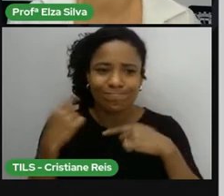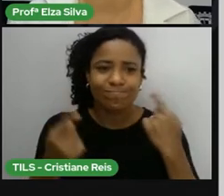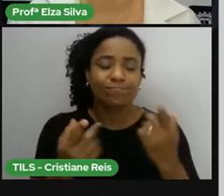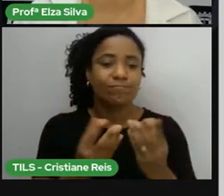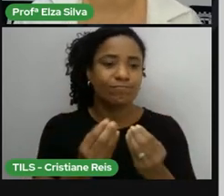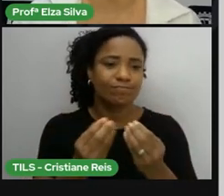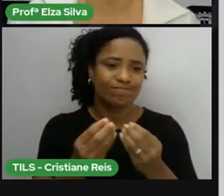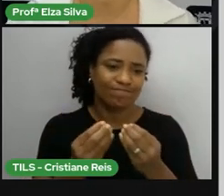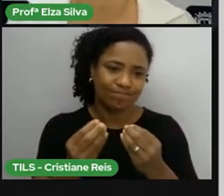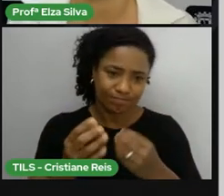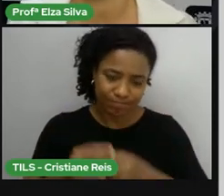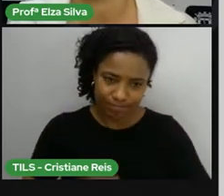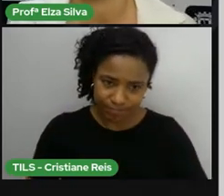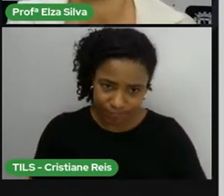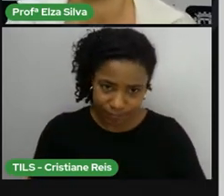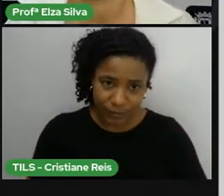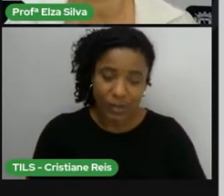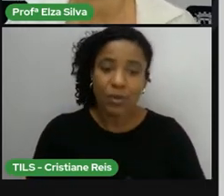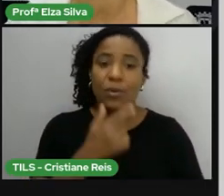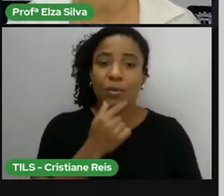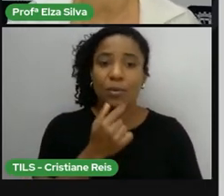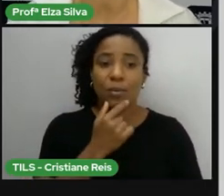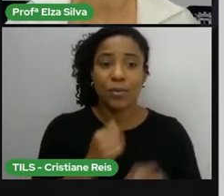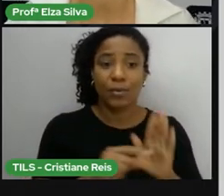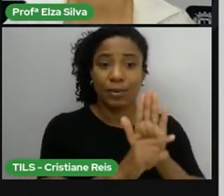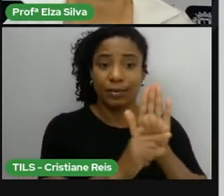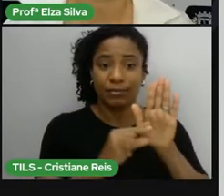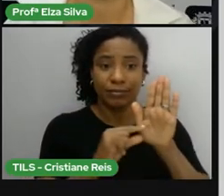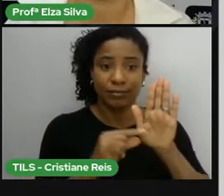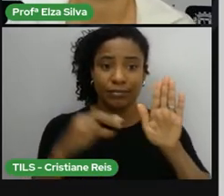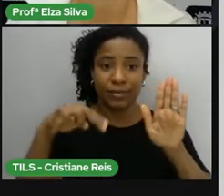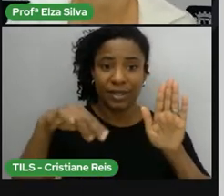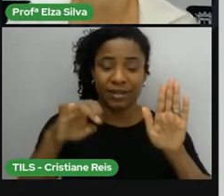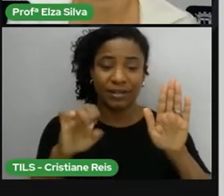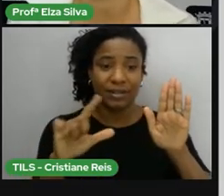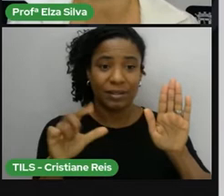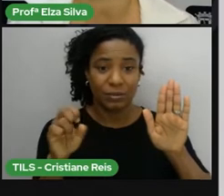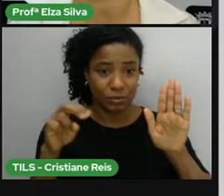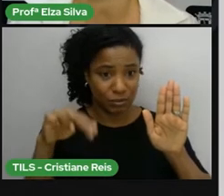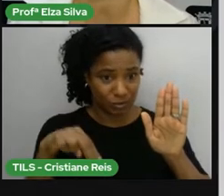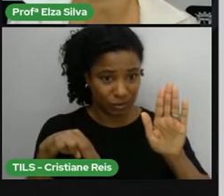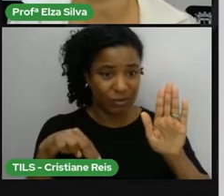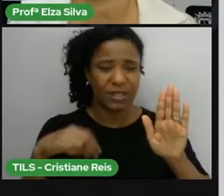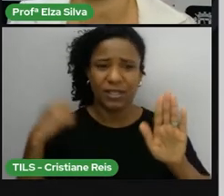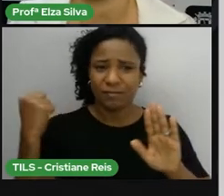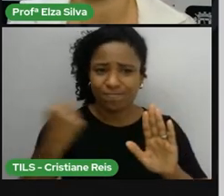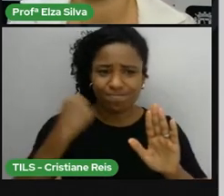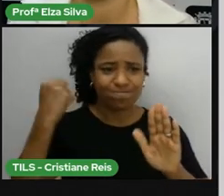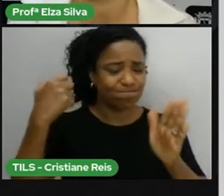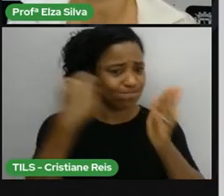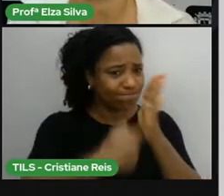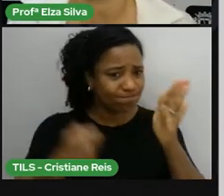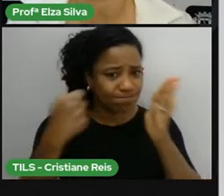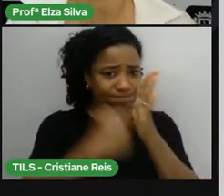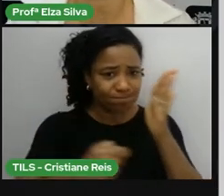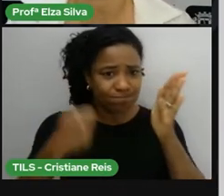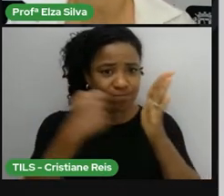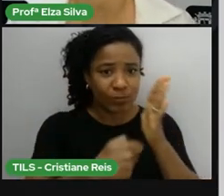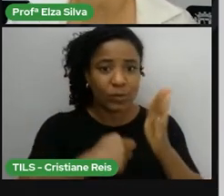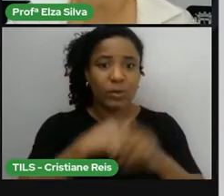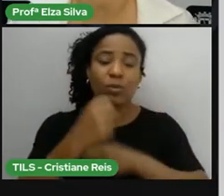inclusive, devido a esta luta, ele foi preso, foi condenado à prisão perpétua em